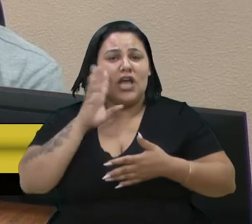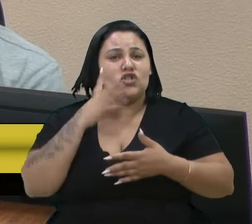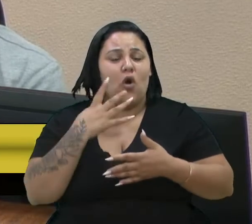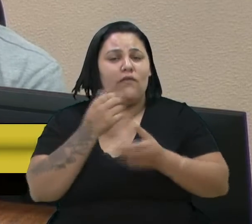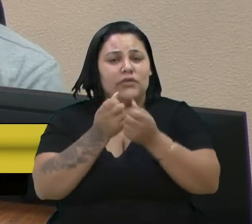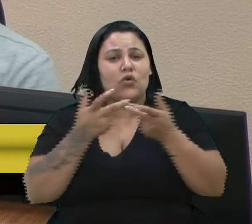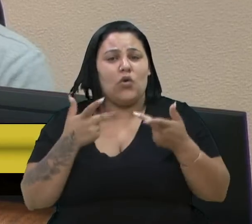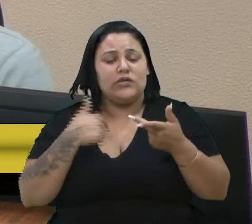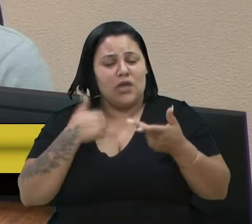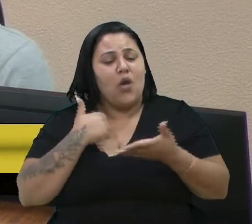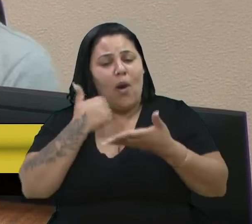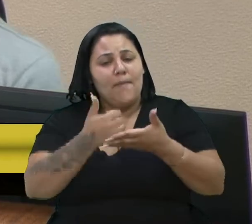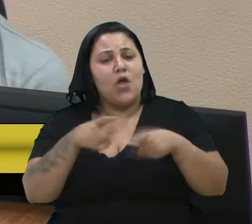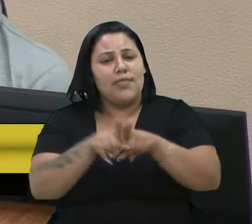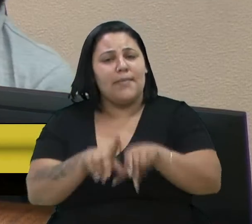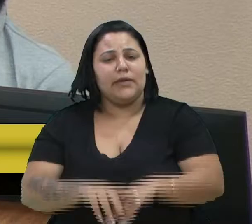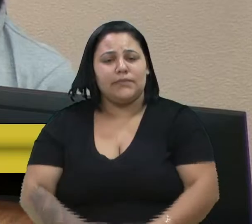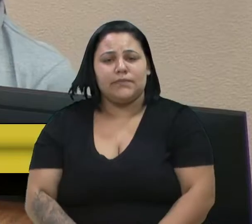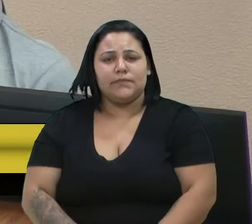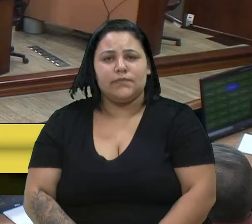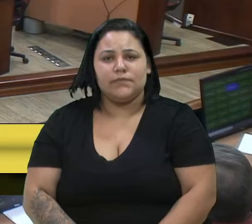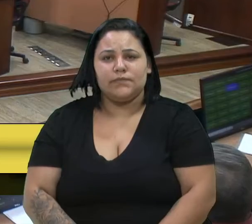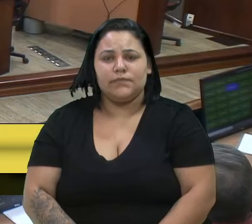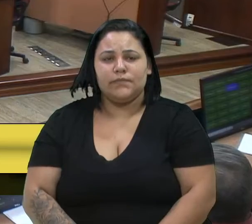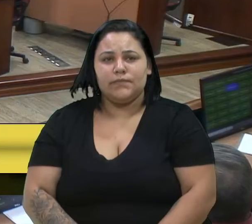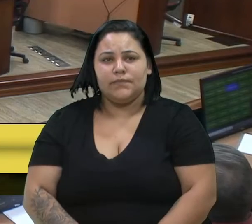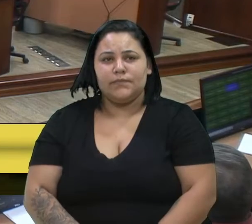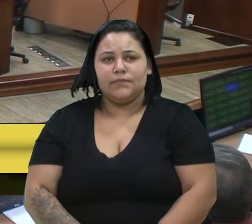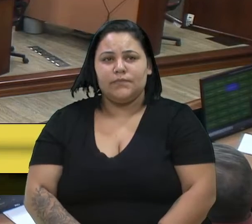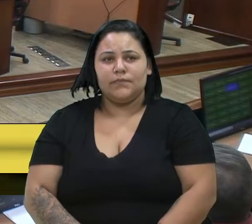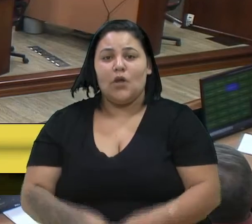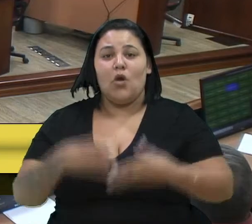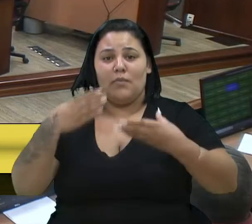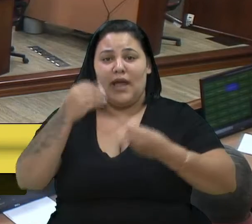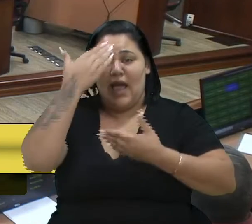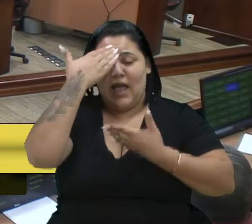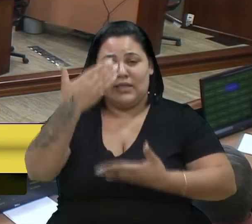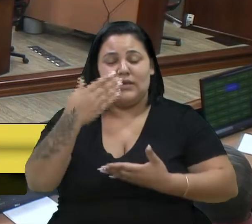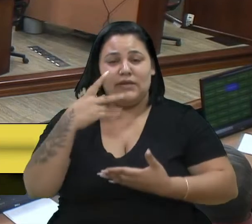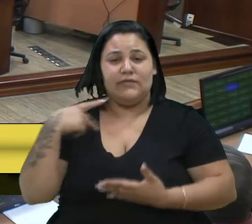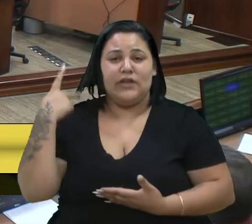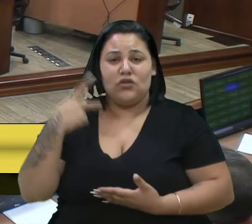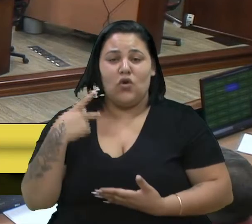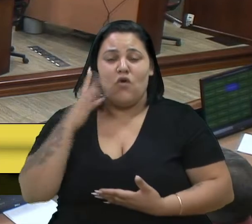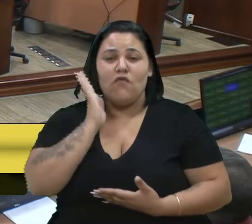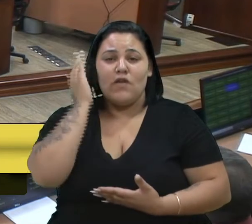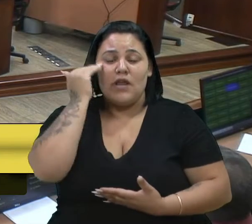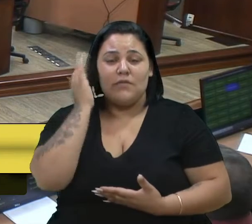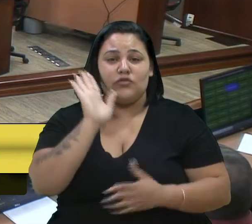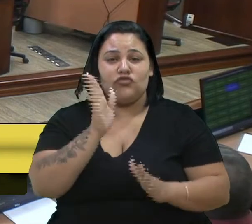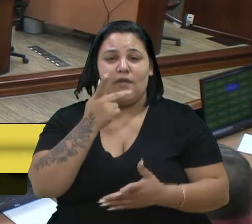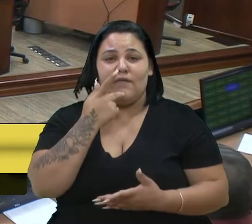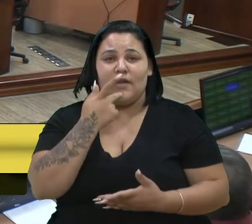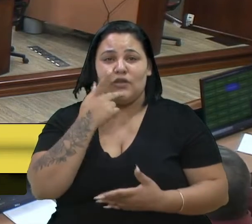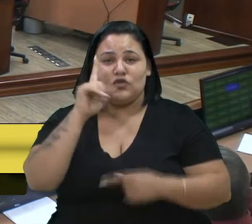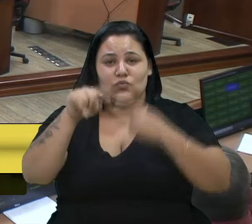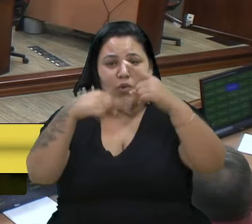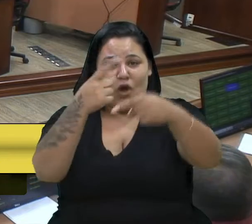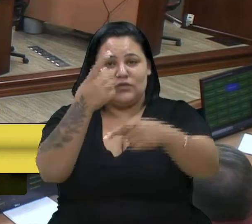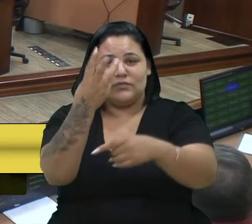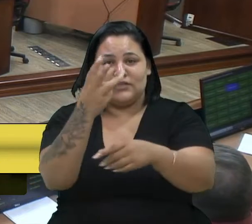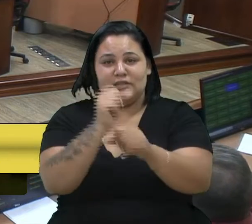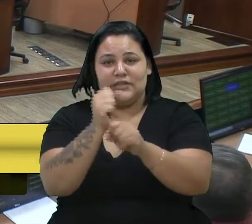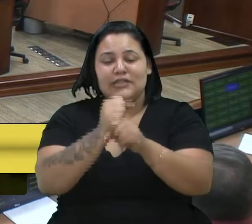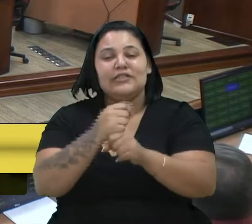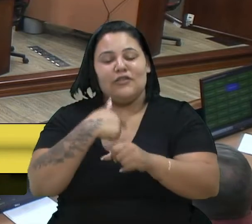partido dela, referendo. Obrigado, vereador Felipe. Já lhe adianto que, certamente, nos próximos três anos devo cometer outros erros,